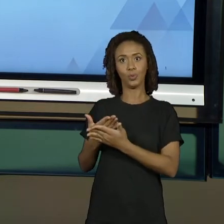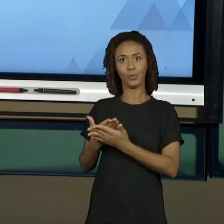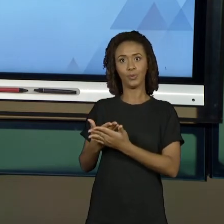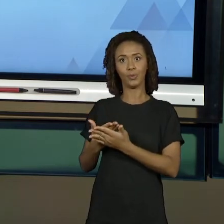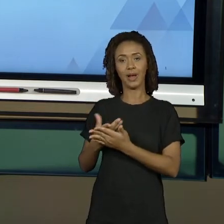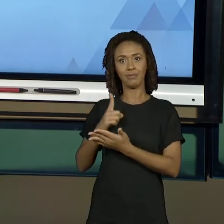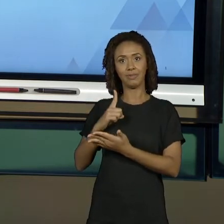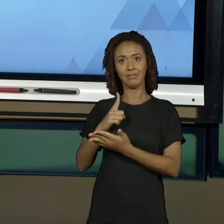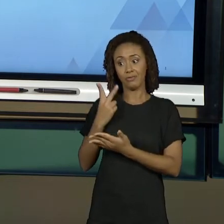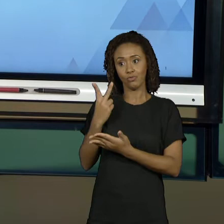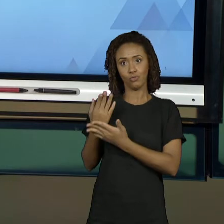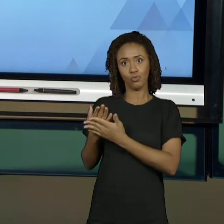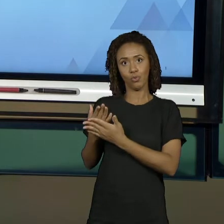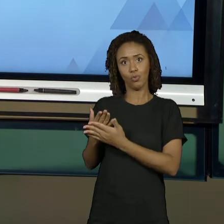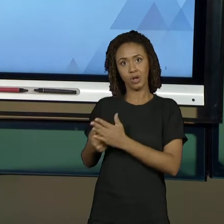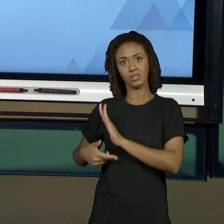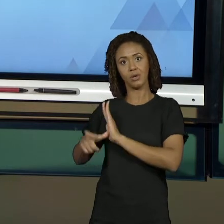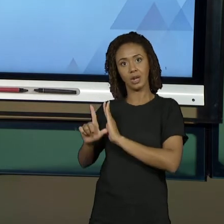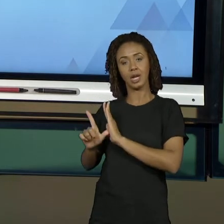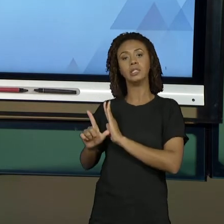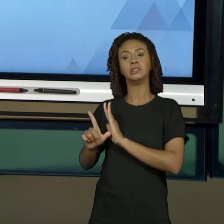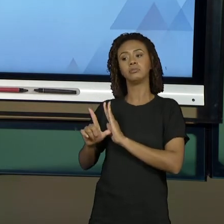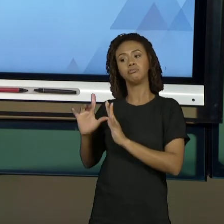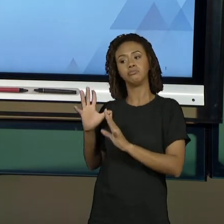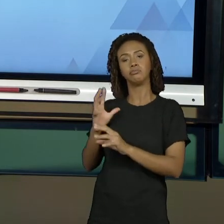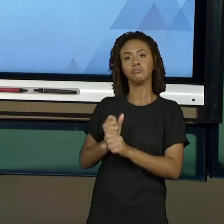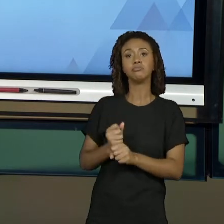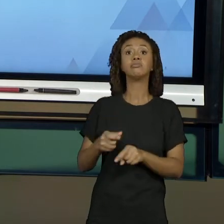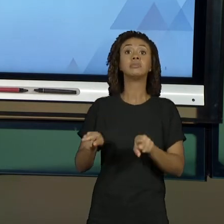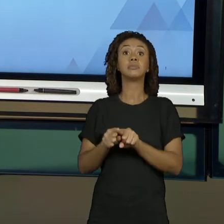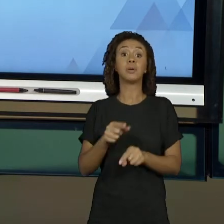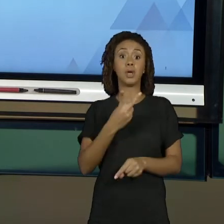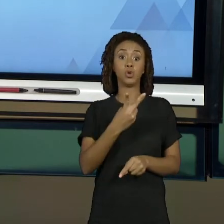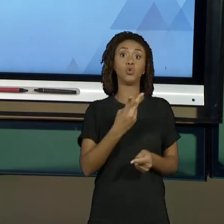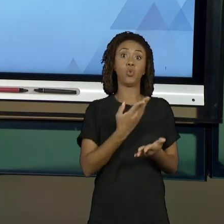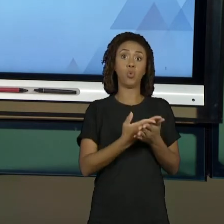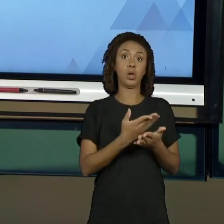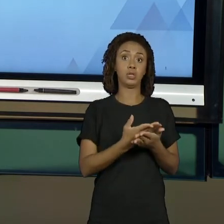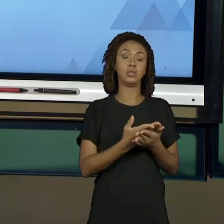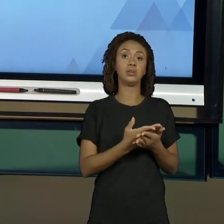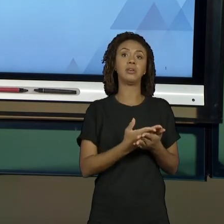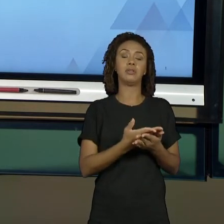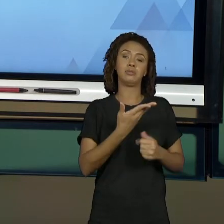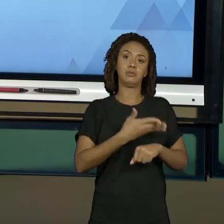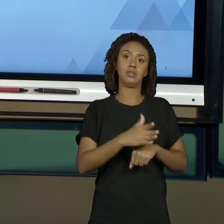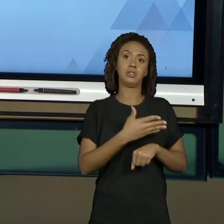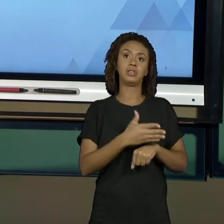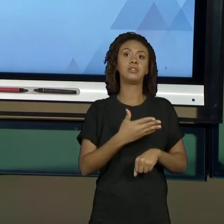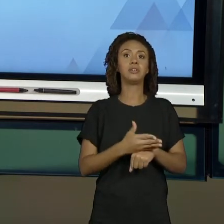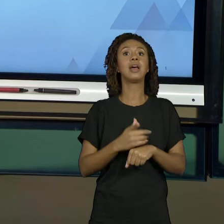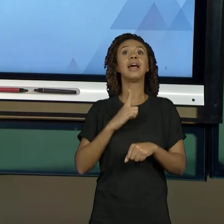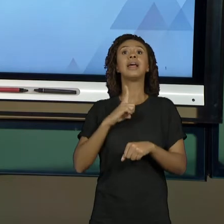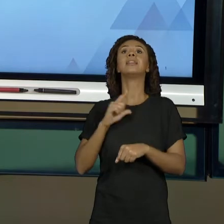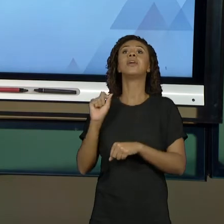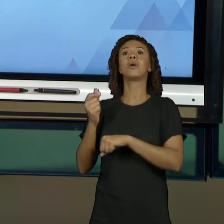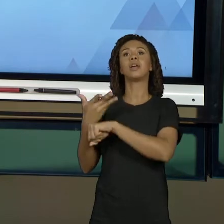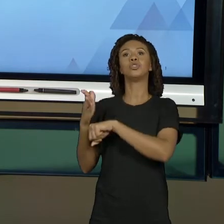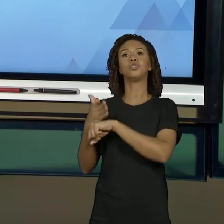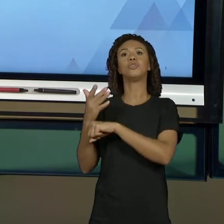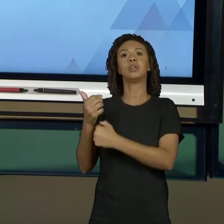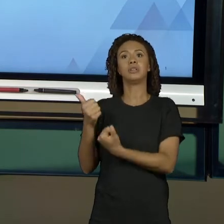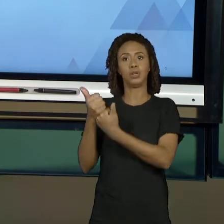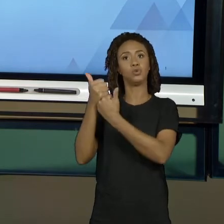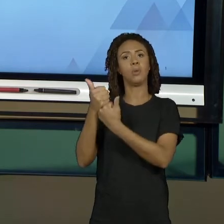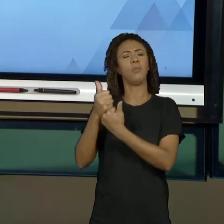semana. Inclusive, dois primeiros exercícios estão lá entre os exercícios de apoio que a gente está colocando logo depois das